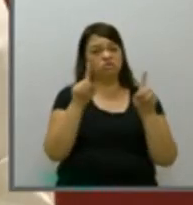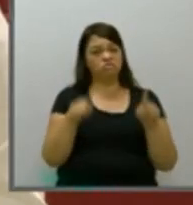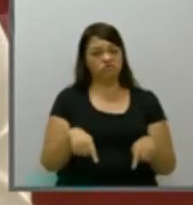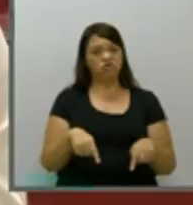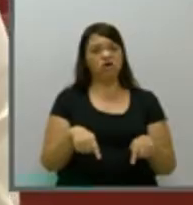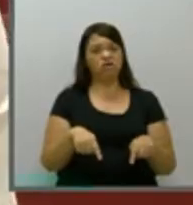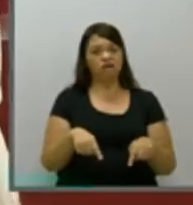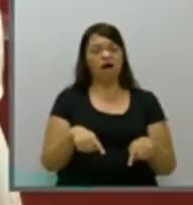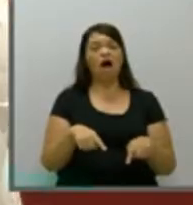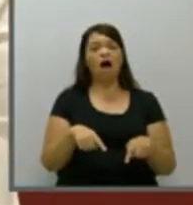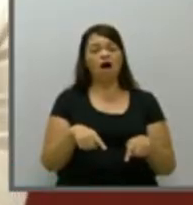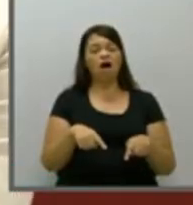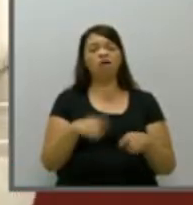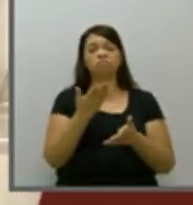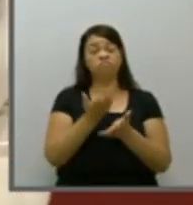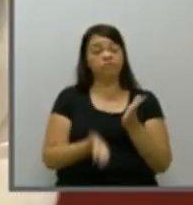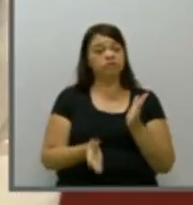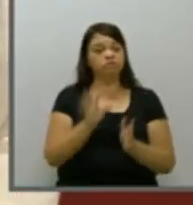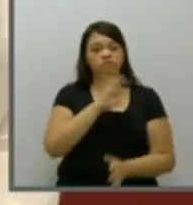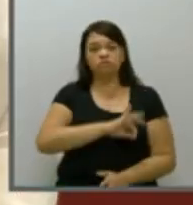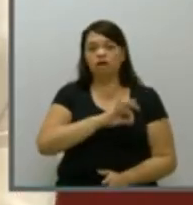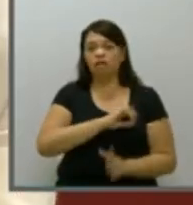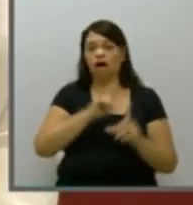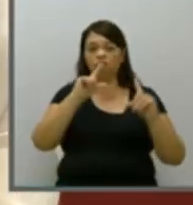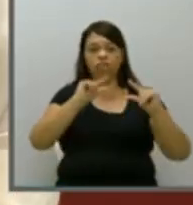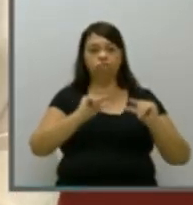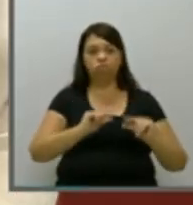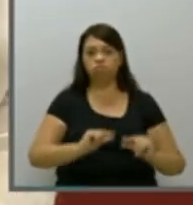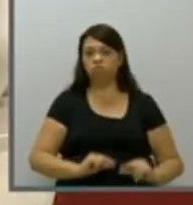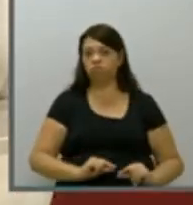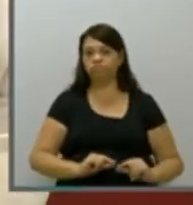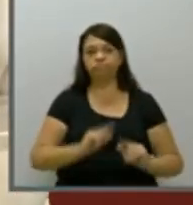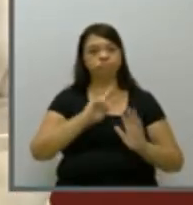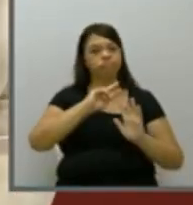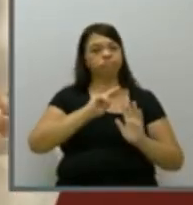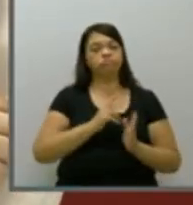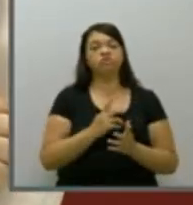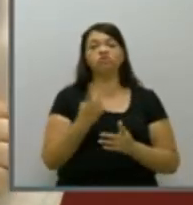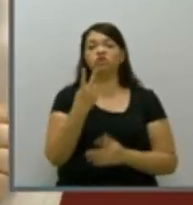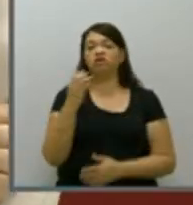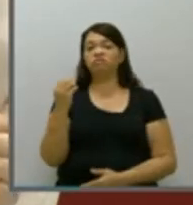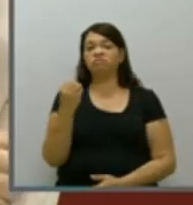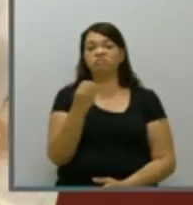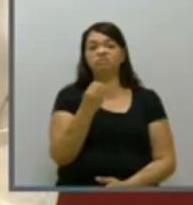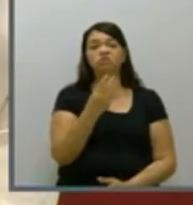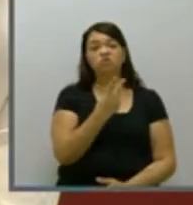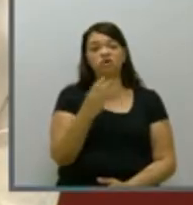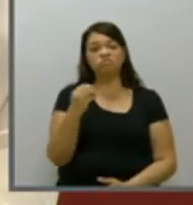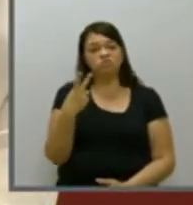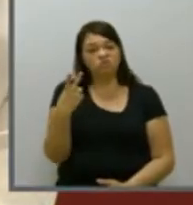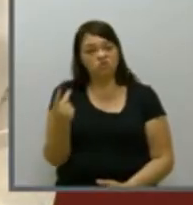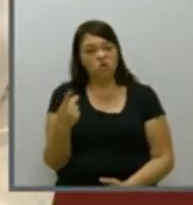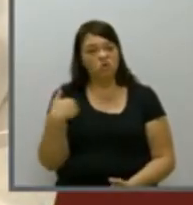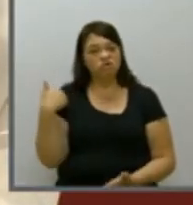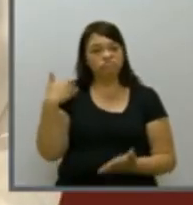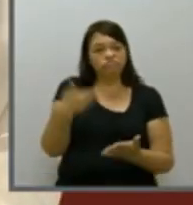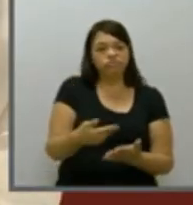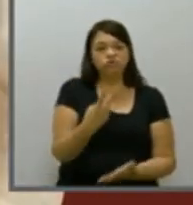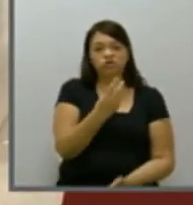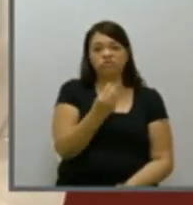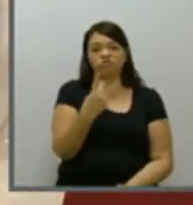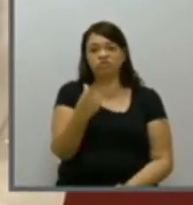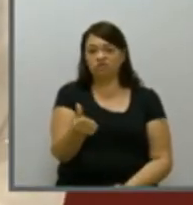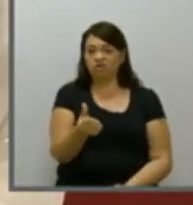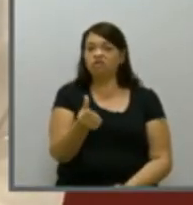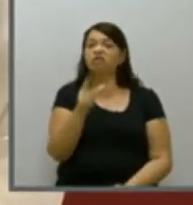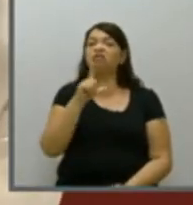arrocho nós tivemos de 2012 para cá até 2016 uma diminuição nos investimentos